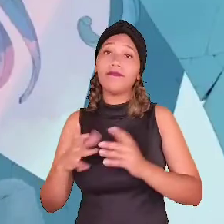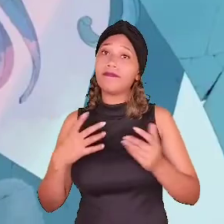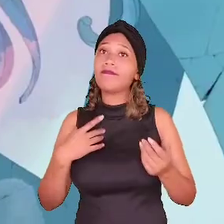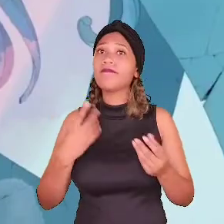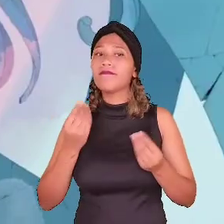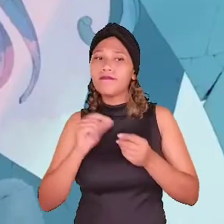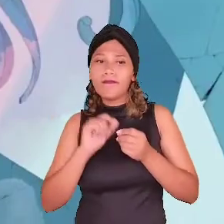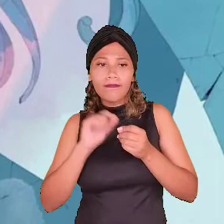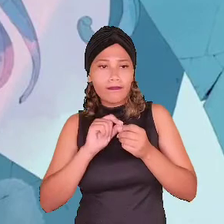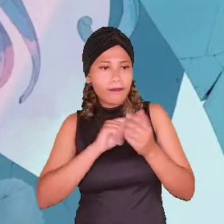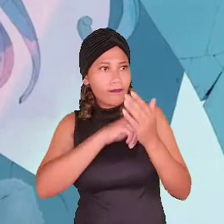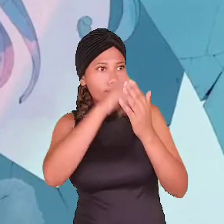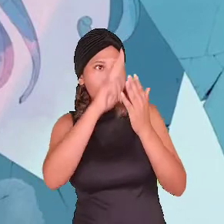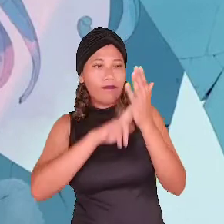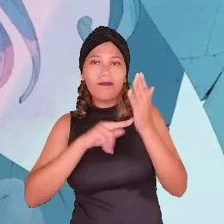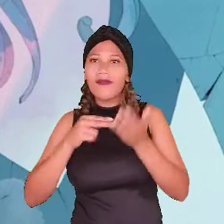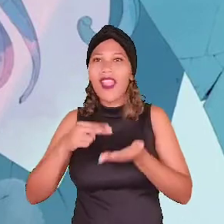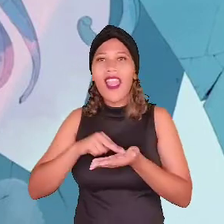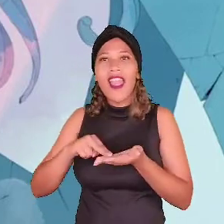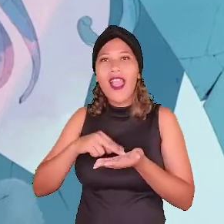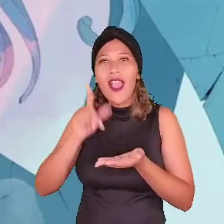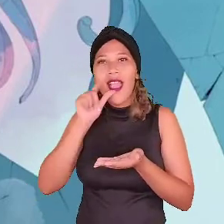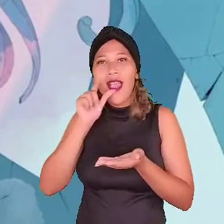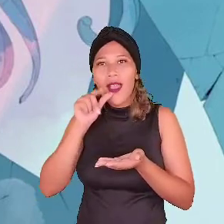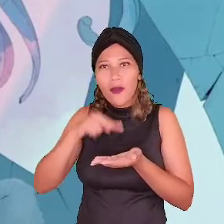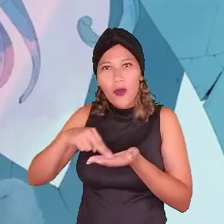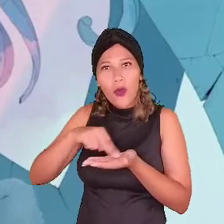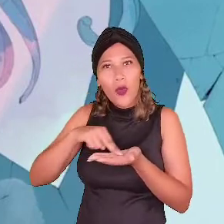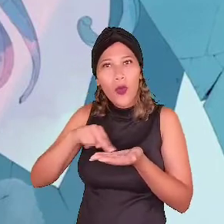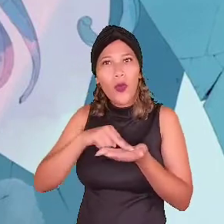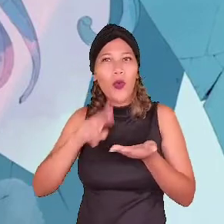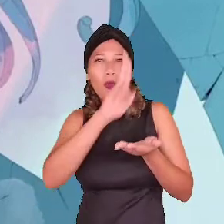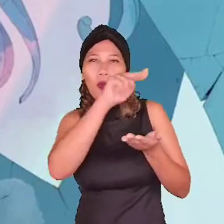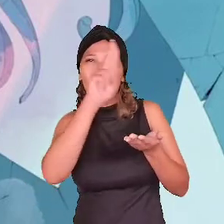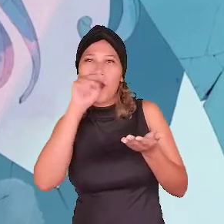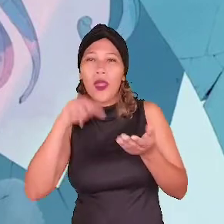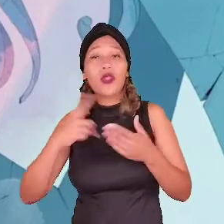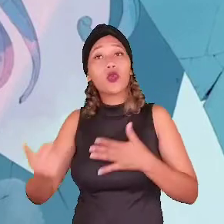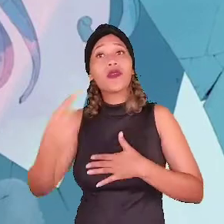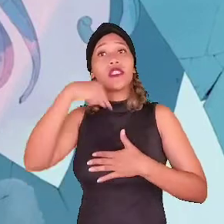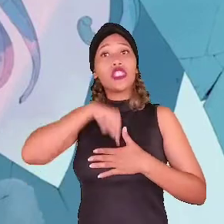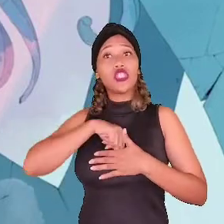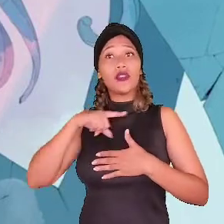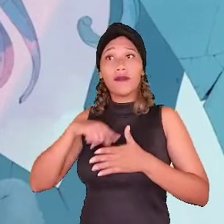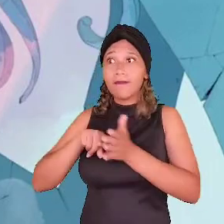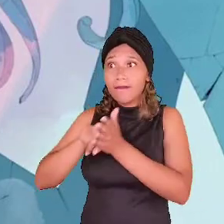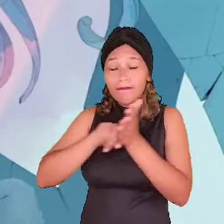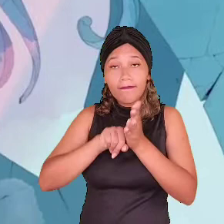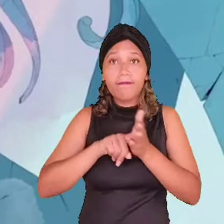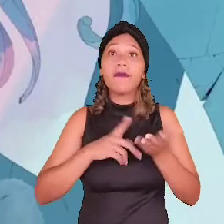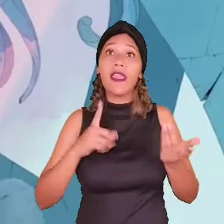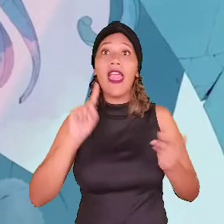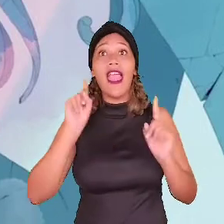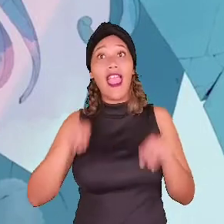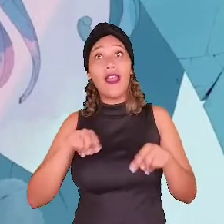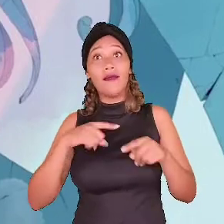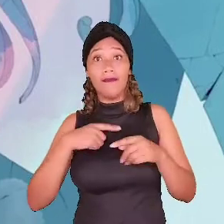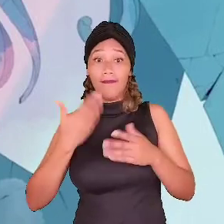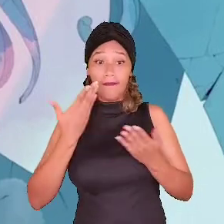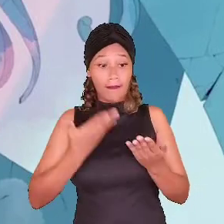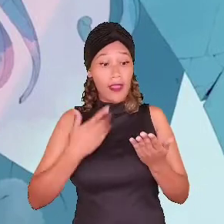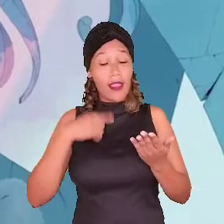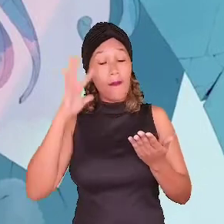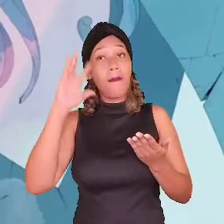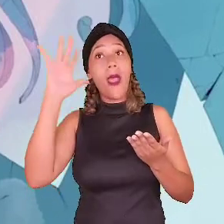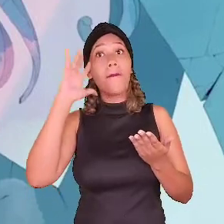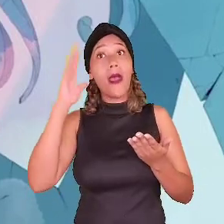Feito com arte aquarela, Grease é um jogo que explora a jornada subjetiva e é bastante intuitivo. Nele, o